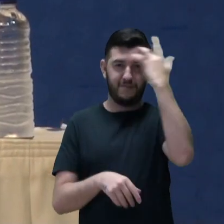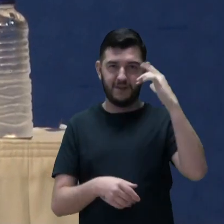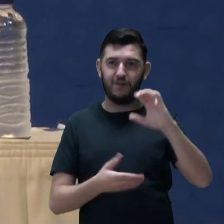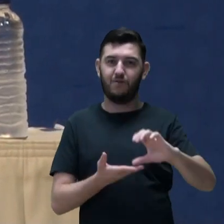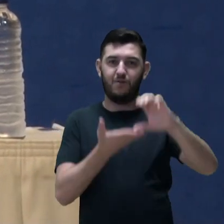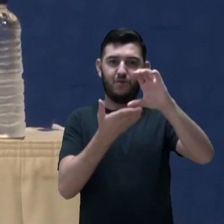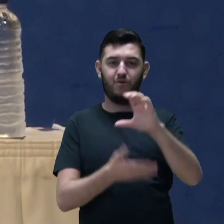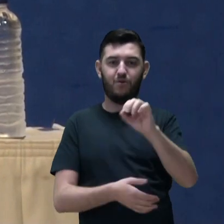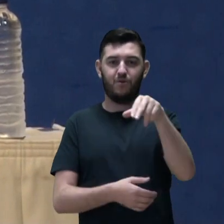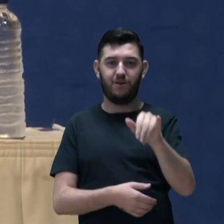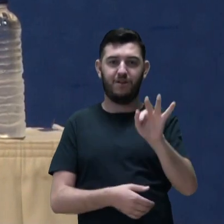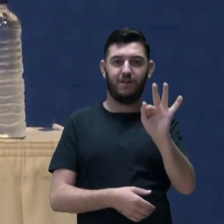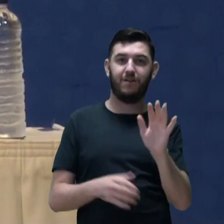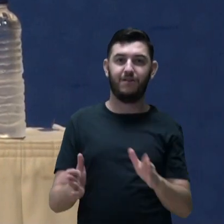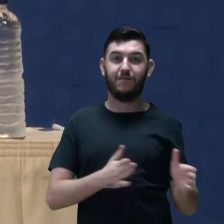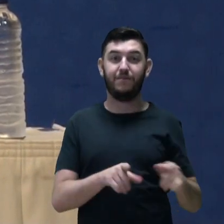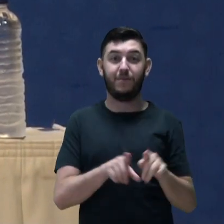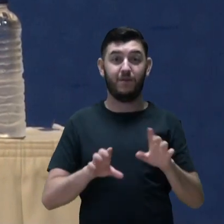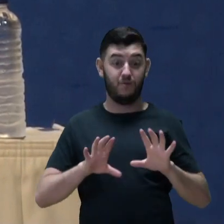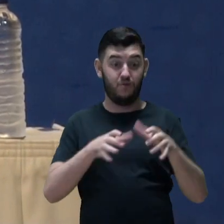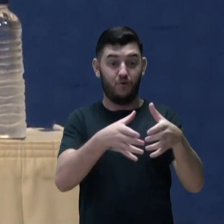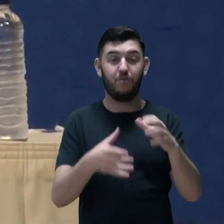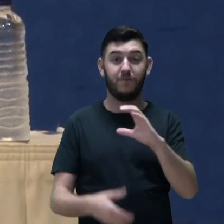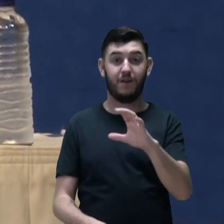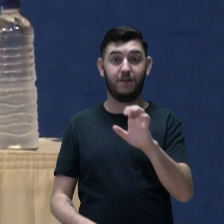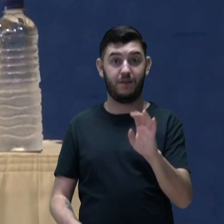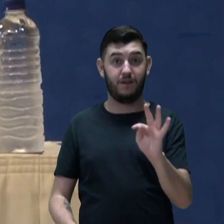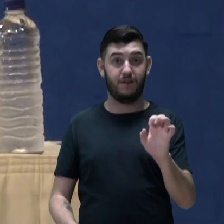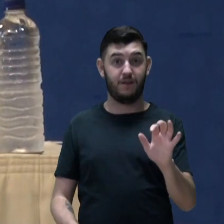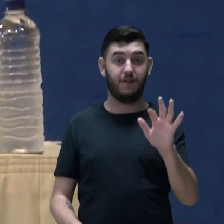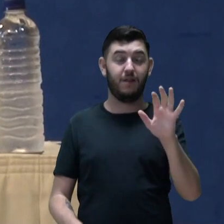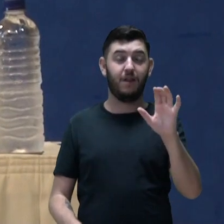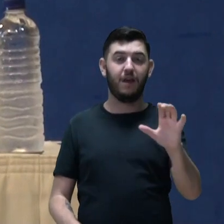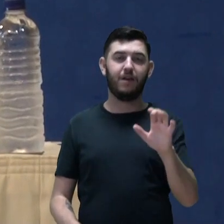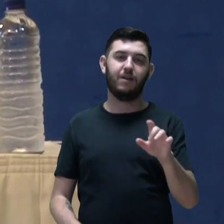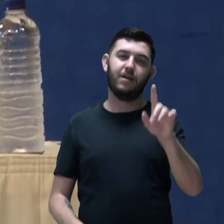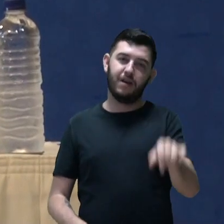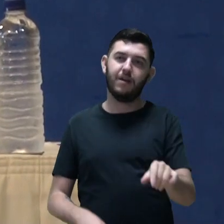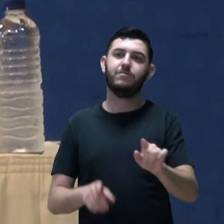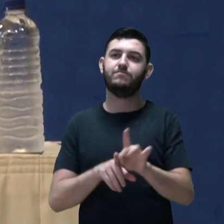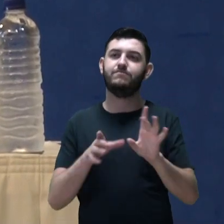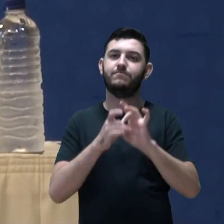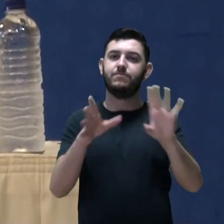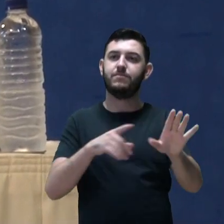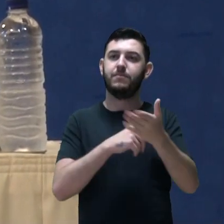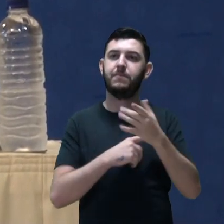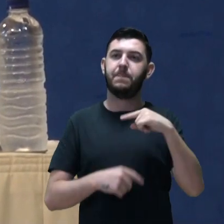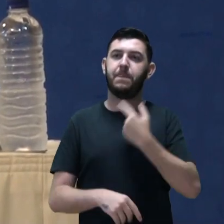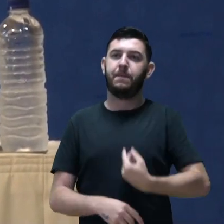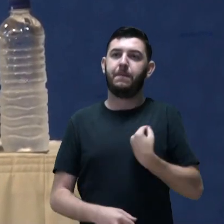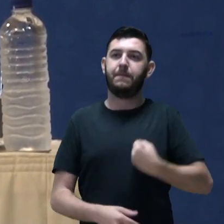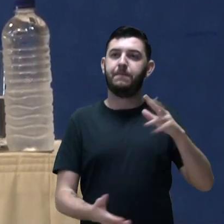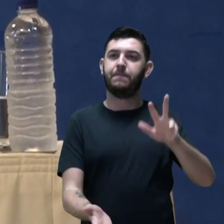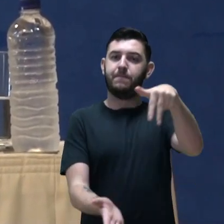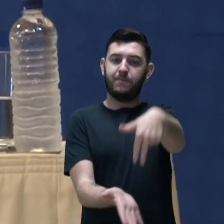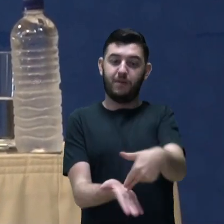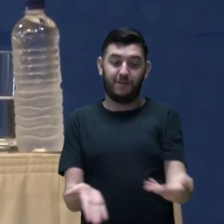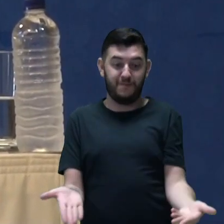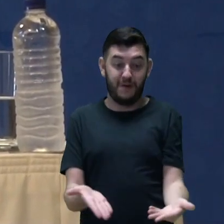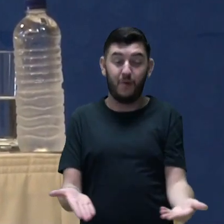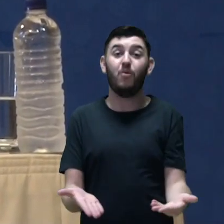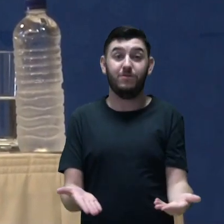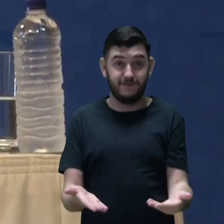E a toda a equipe da CETEC que permitiu que chegássemos hoje neste lançamento